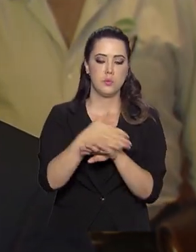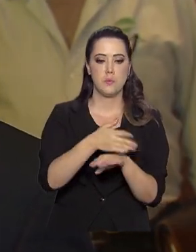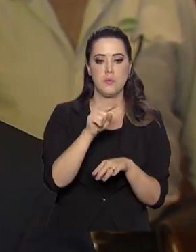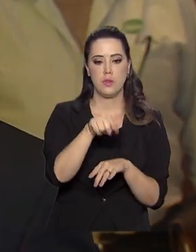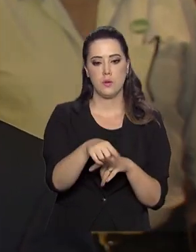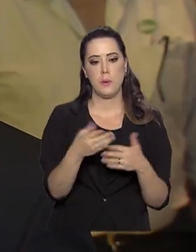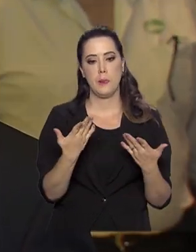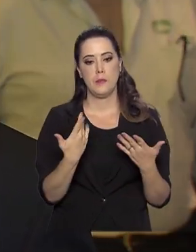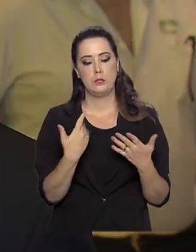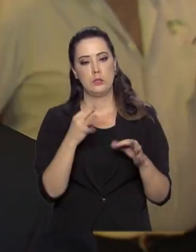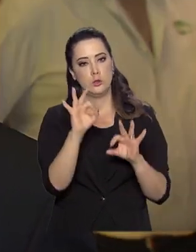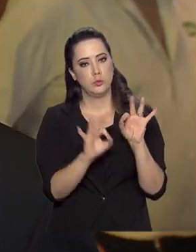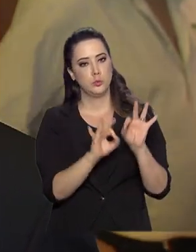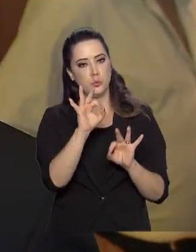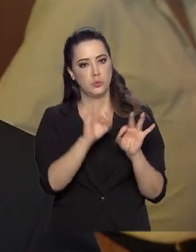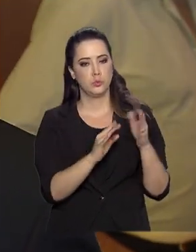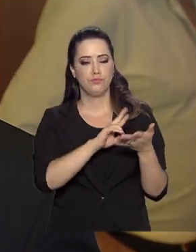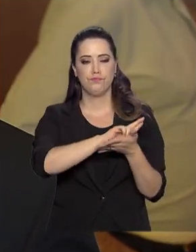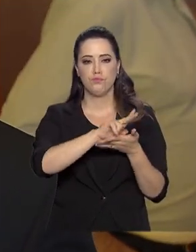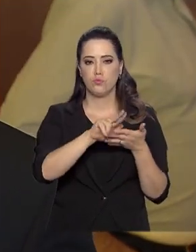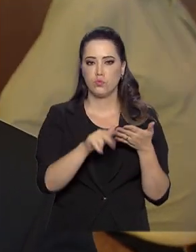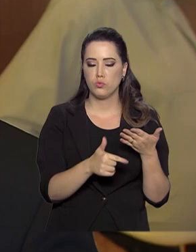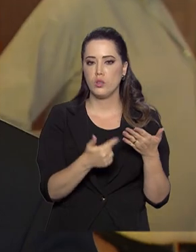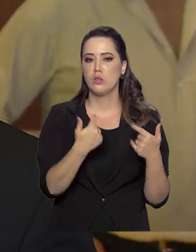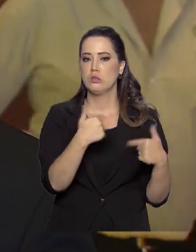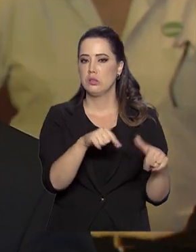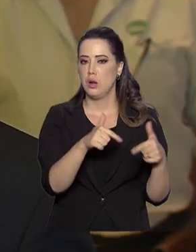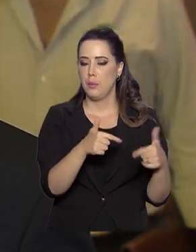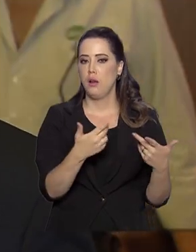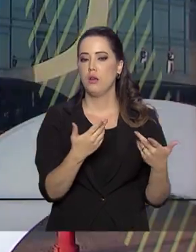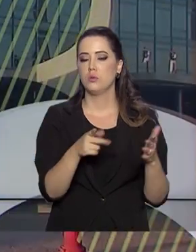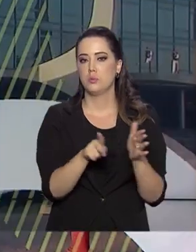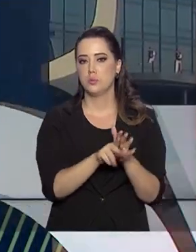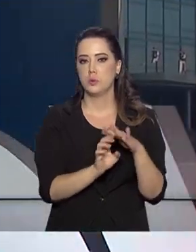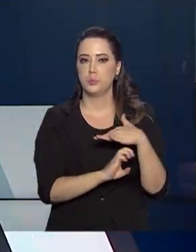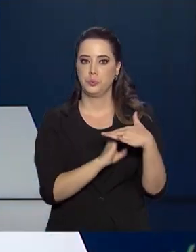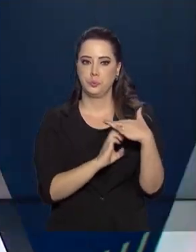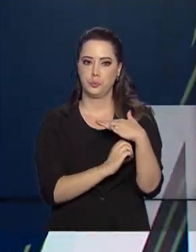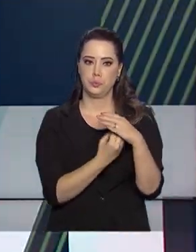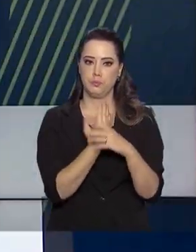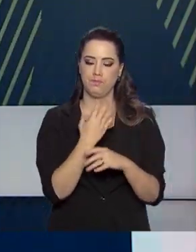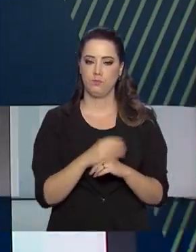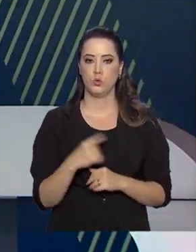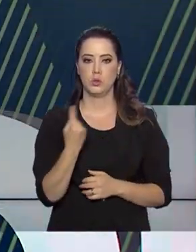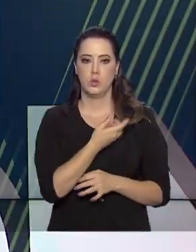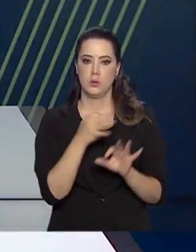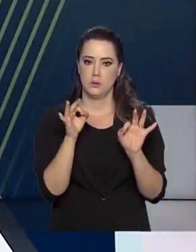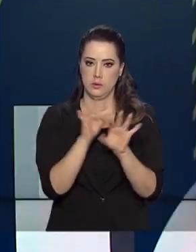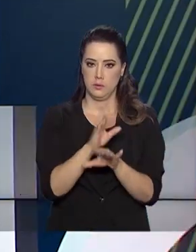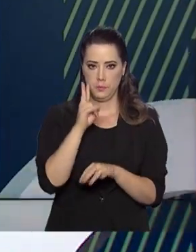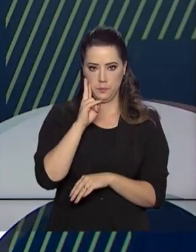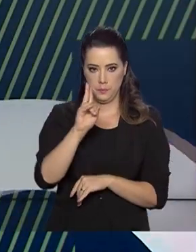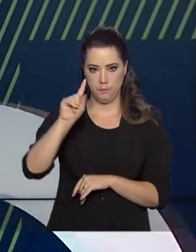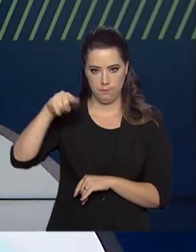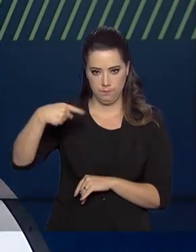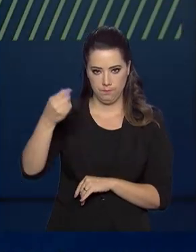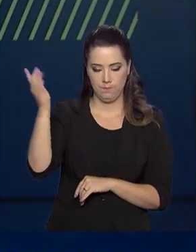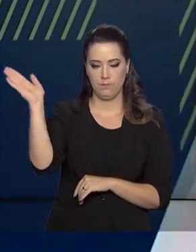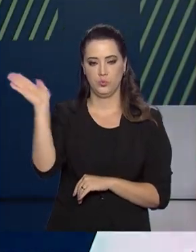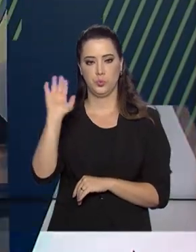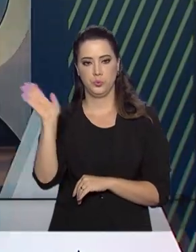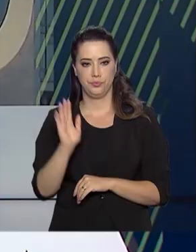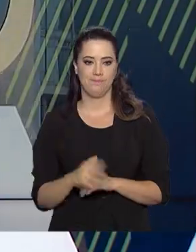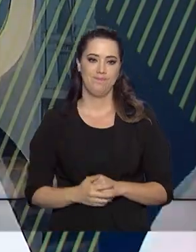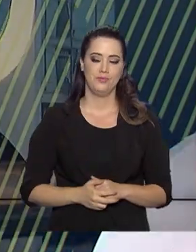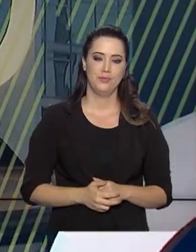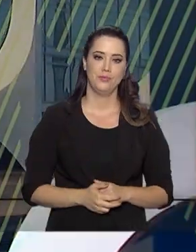na questão da fundição, do inox e outras atividades empresariais. O Governo Agora fica por aqui. Nos vemos na próxima